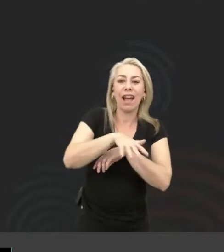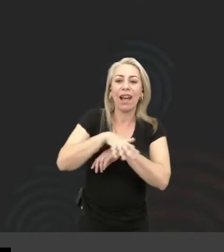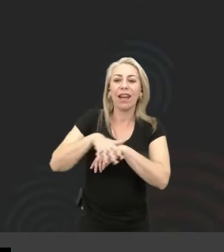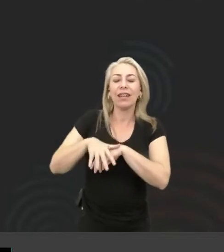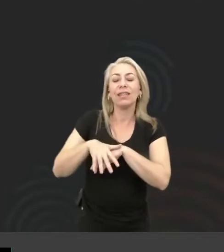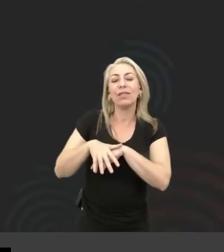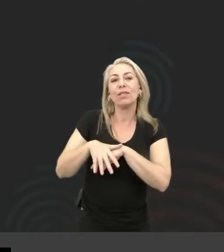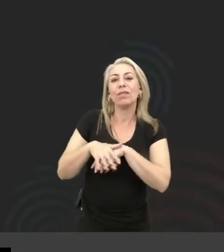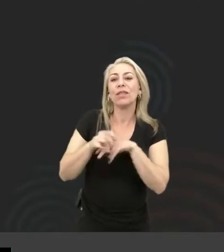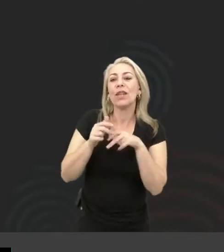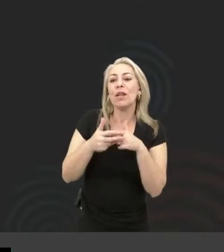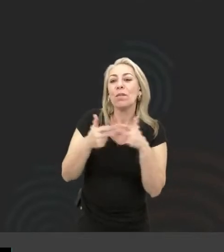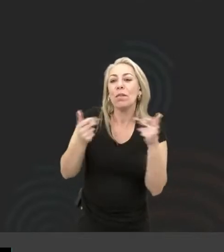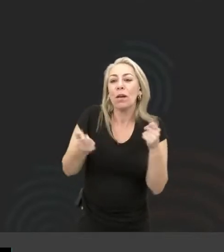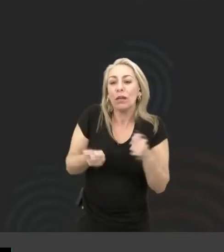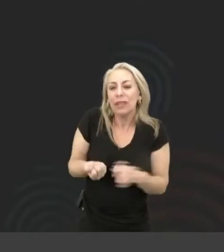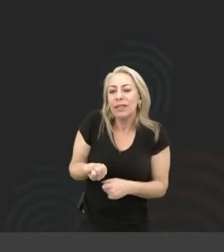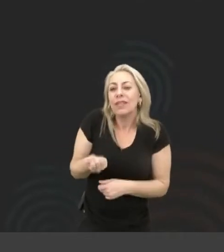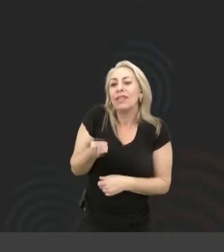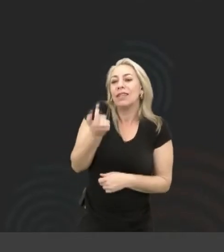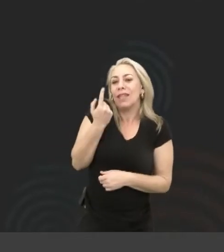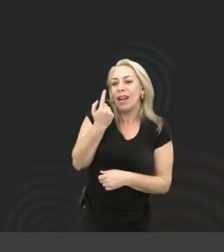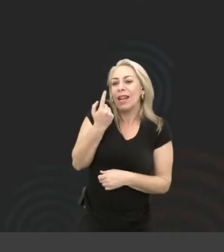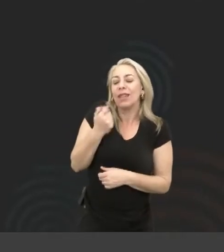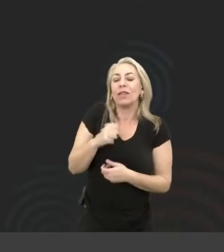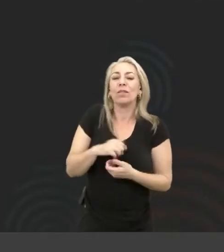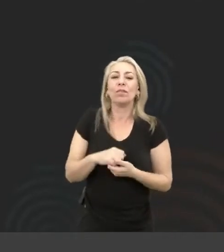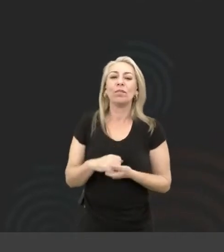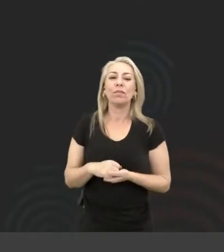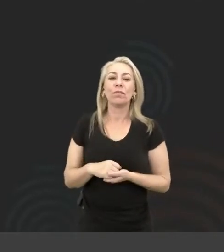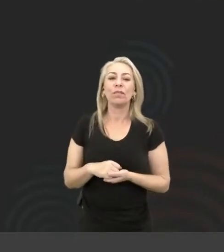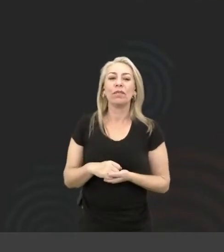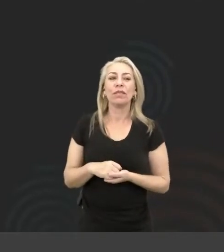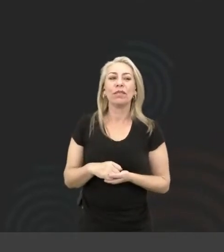muito estranha. Foi uma coisa que...